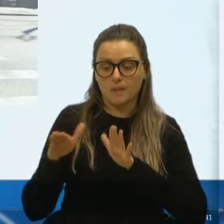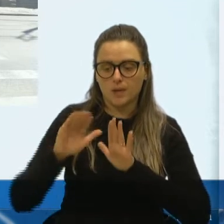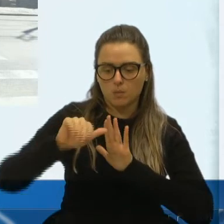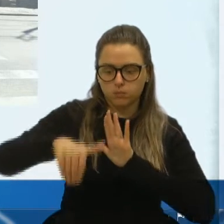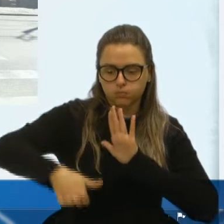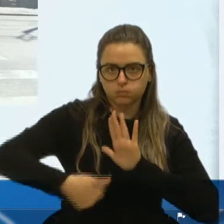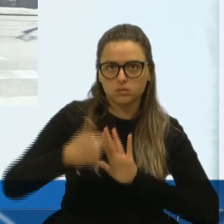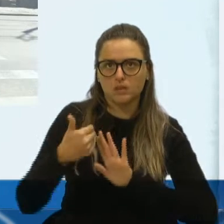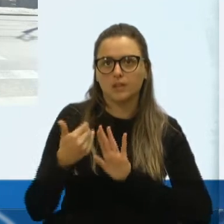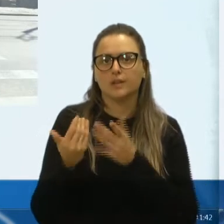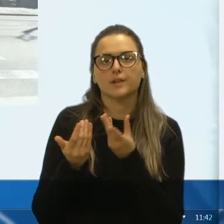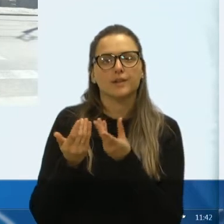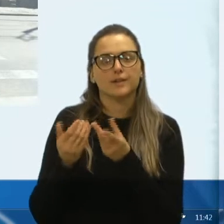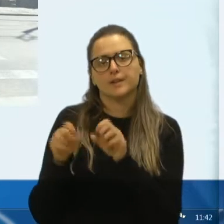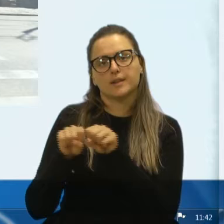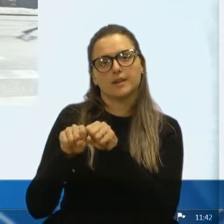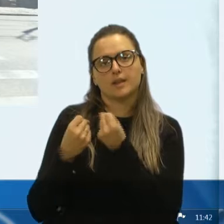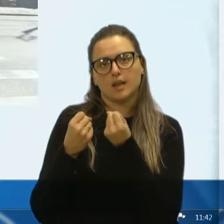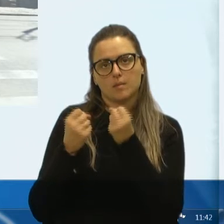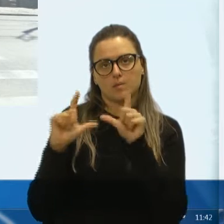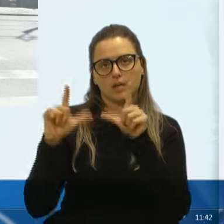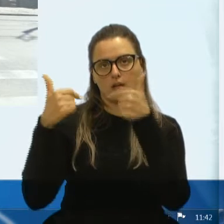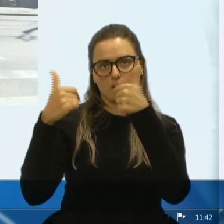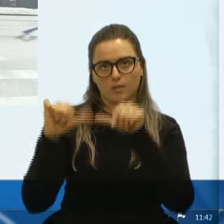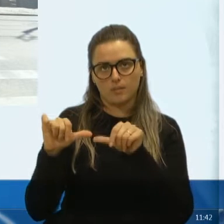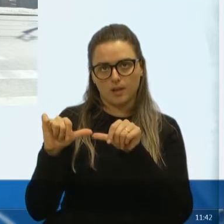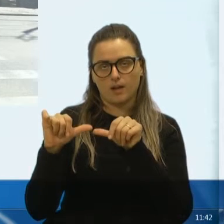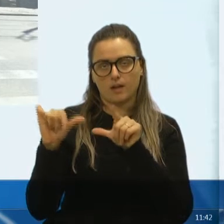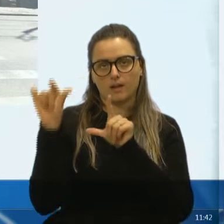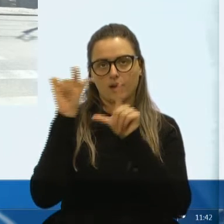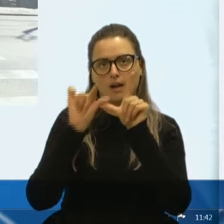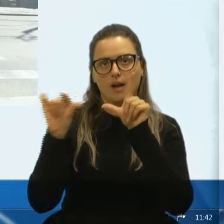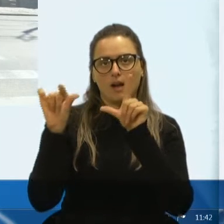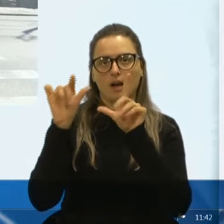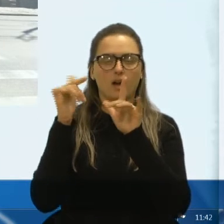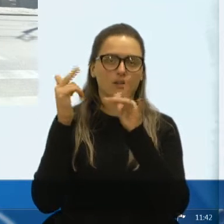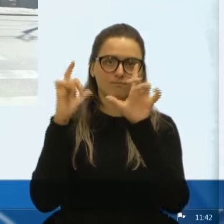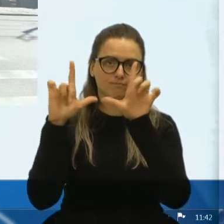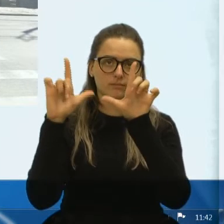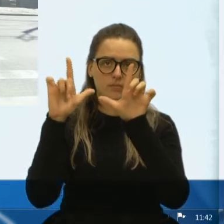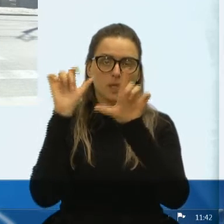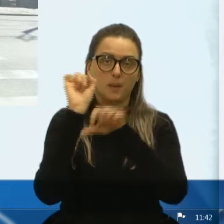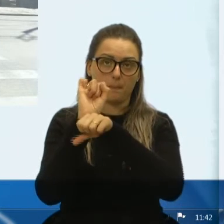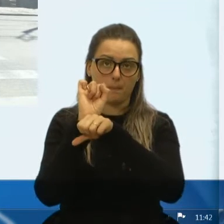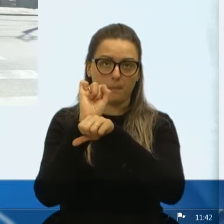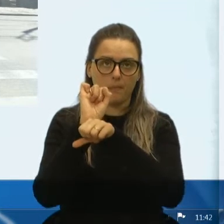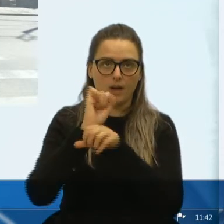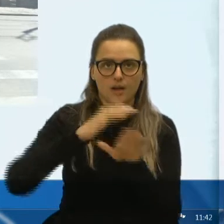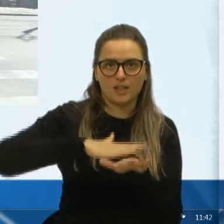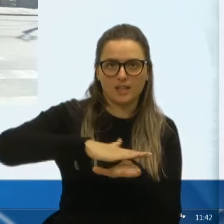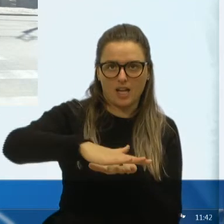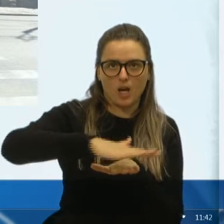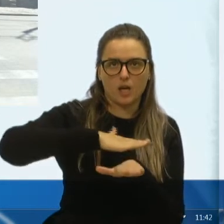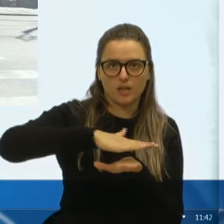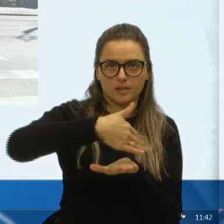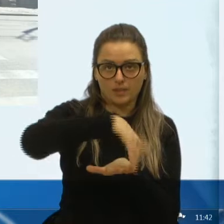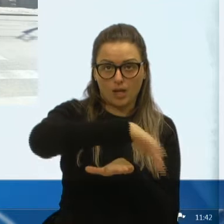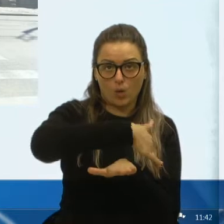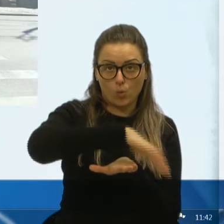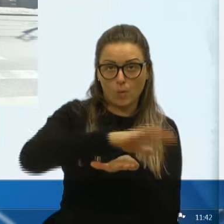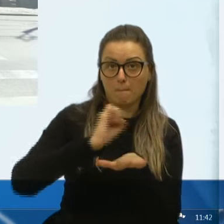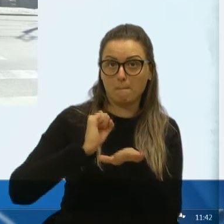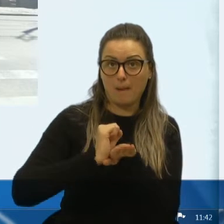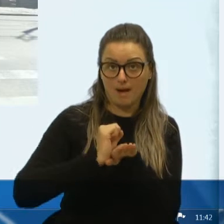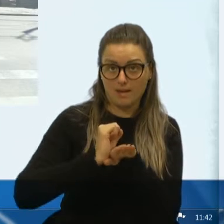acabaram danificando, então, a legenda, pare no chão. Então, essa foi uma da reclamação, os veículos que